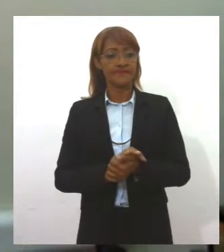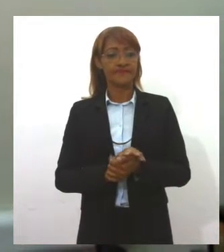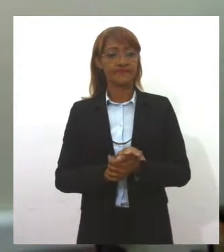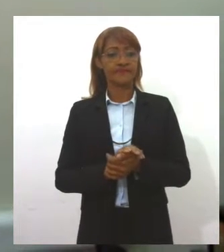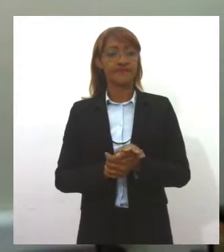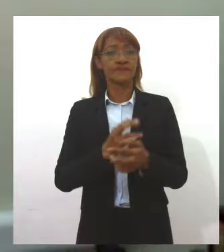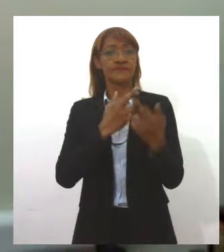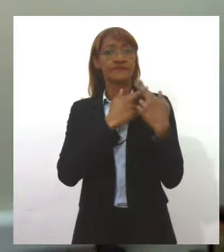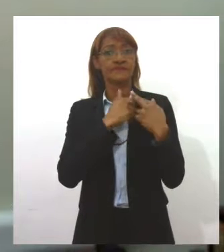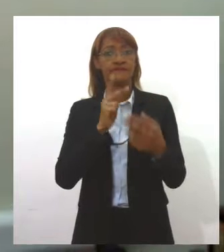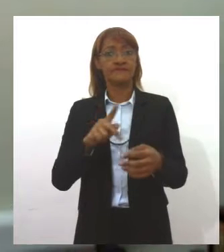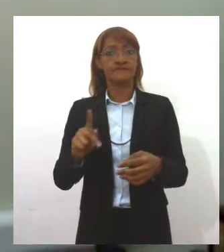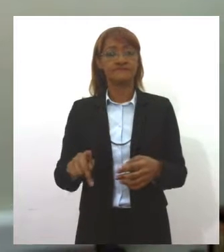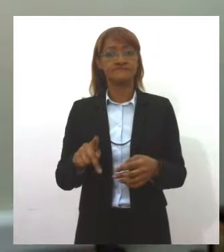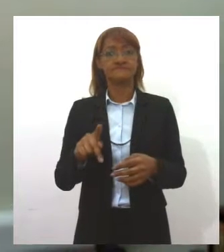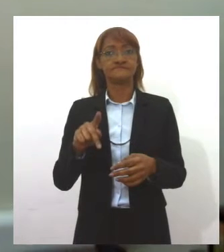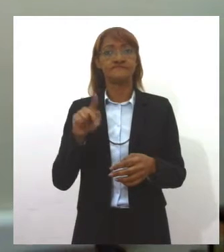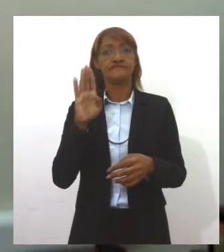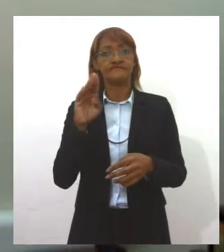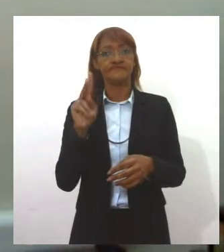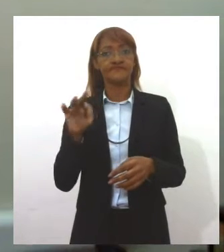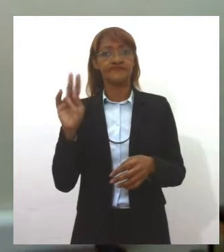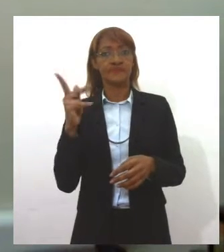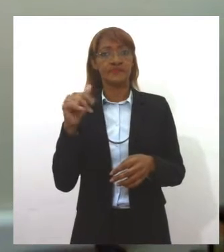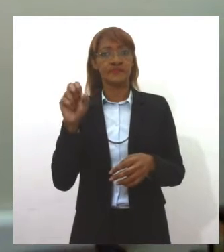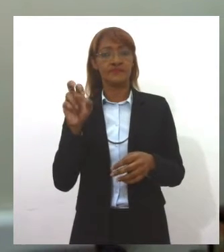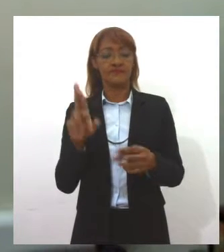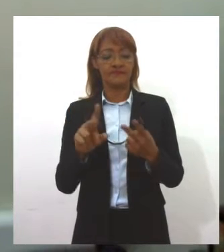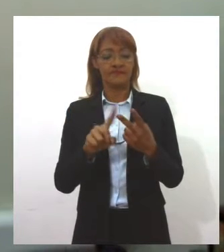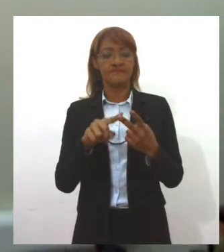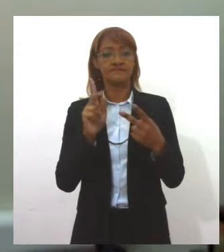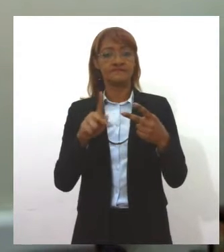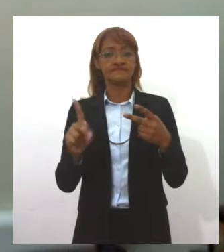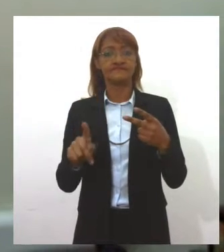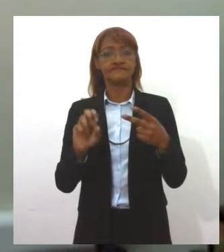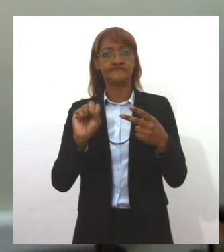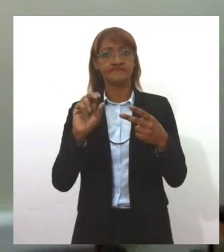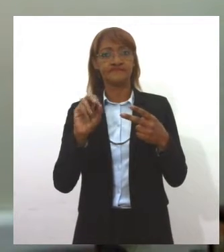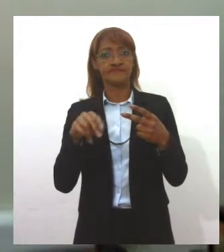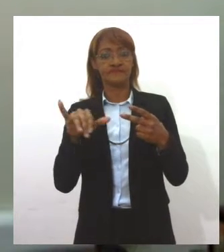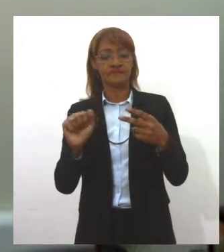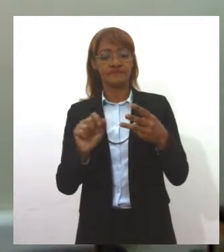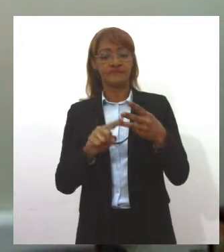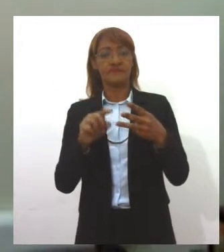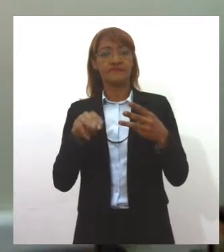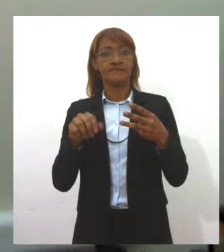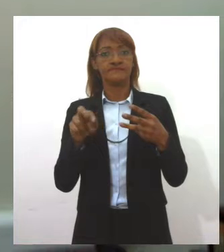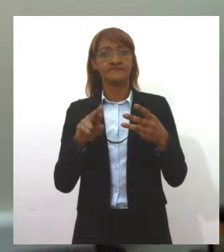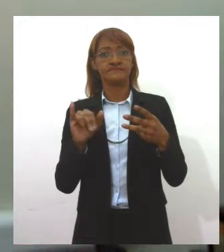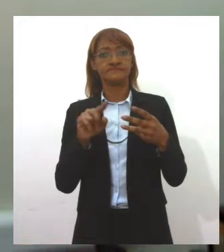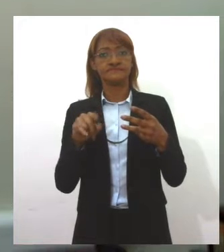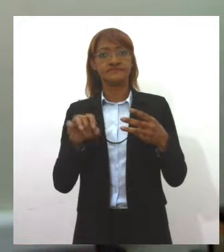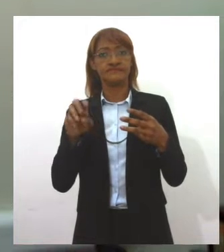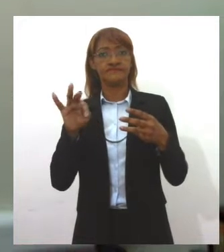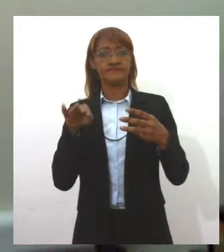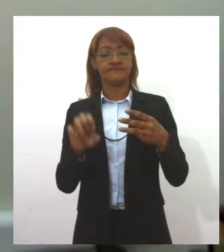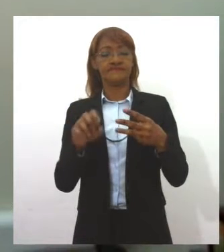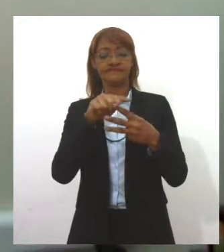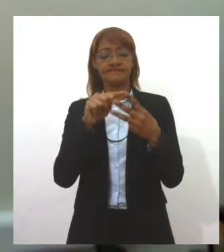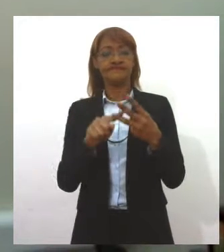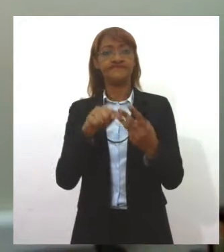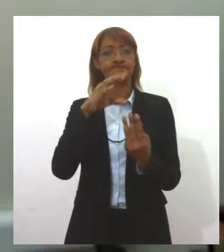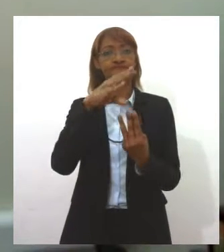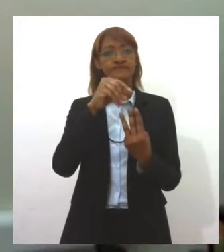a cargo do professor Bernardo Charlot e das professoras Sônia Meire e Marisette Lucine, todos os três da Universidade Federal de